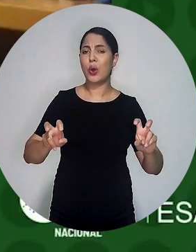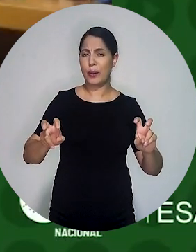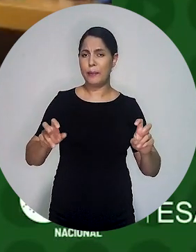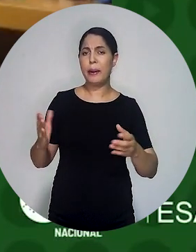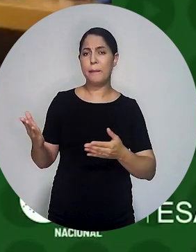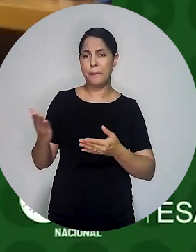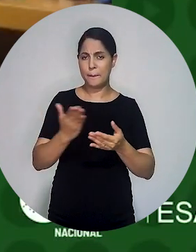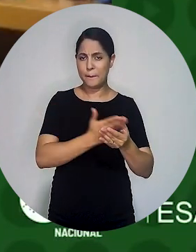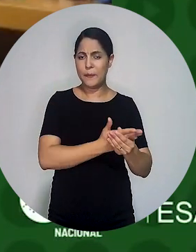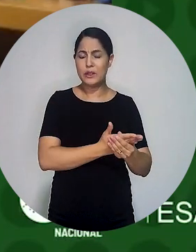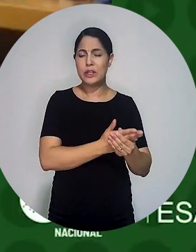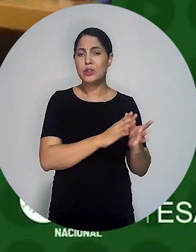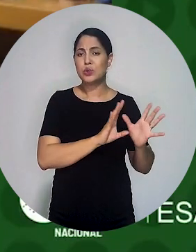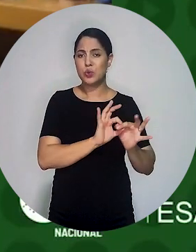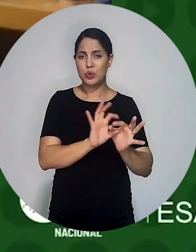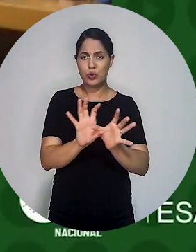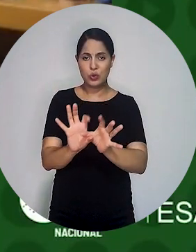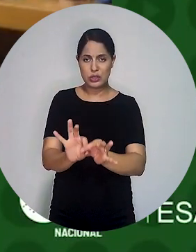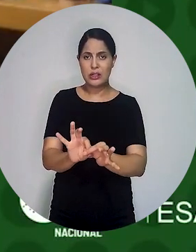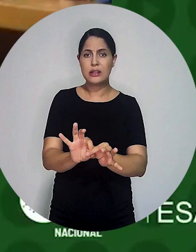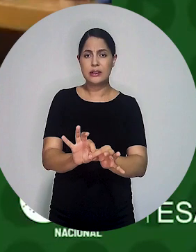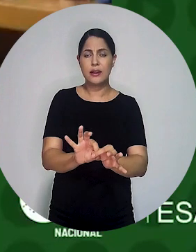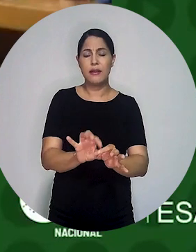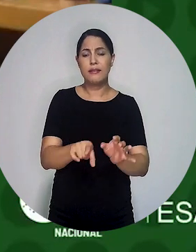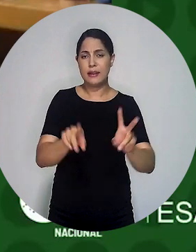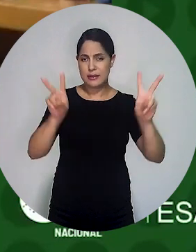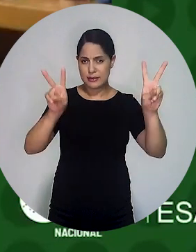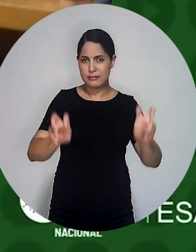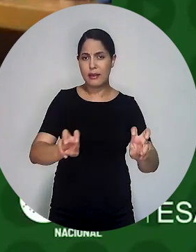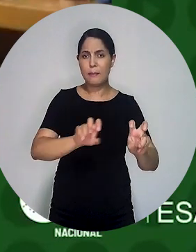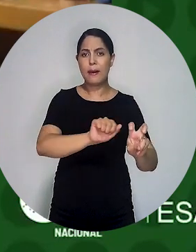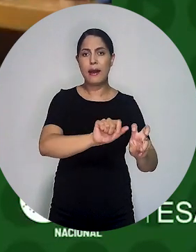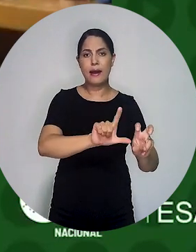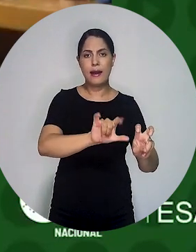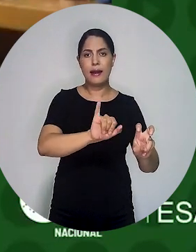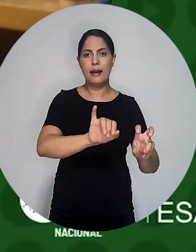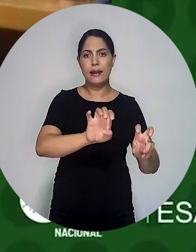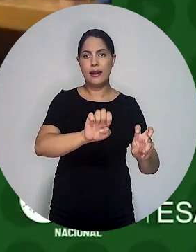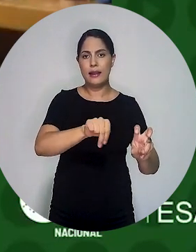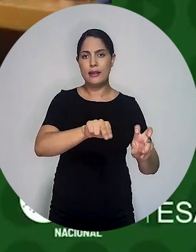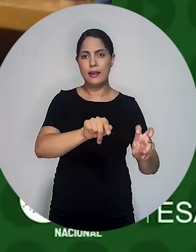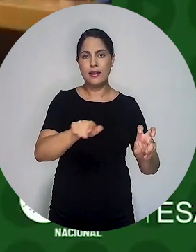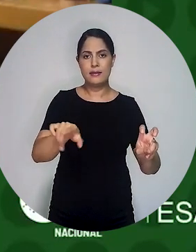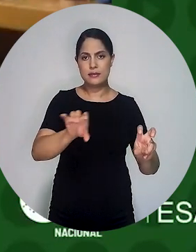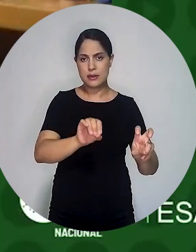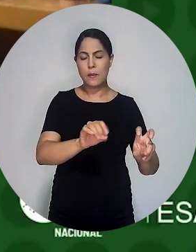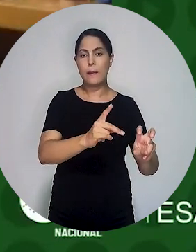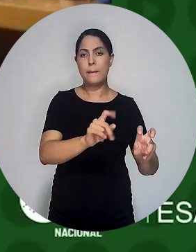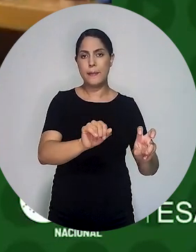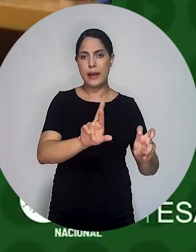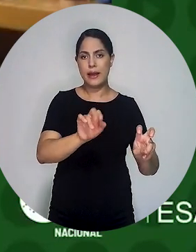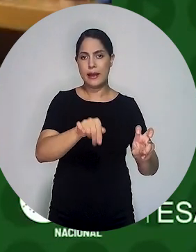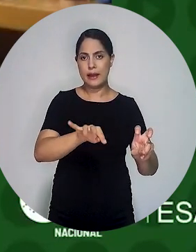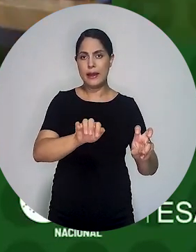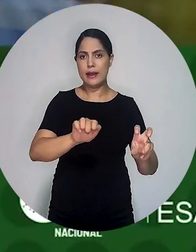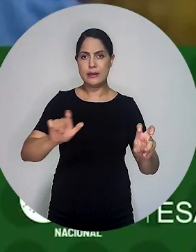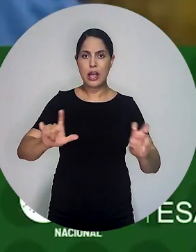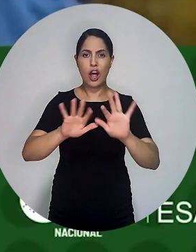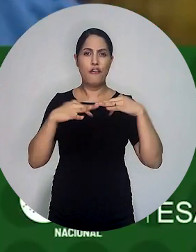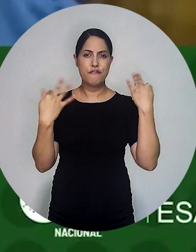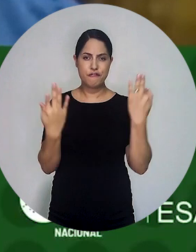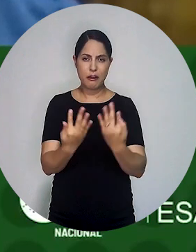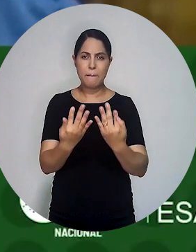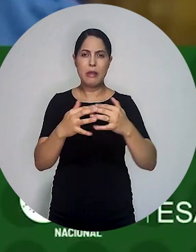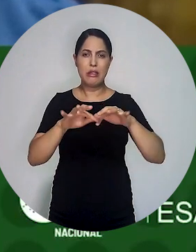relacionadas do doutor Tavares à alienação parental eu acho que de alguma forma eu as